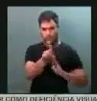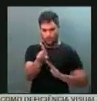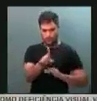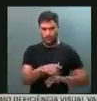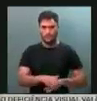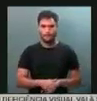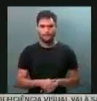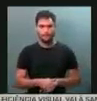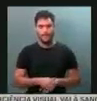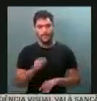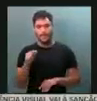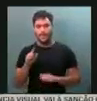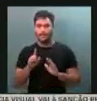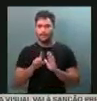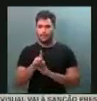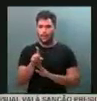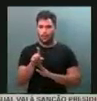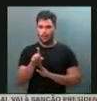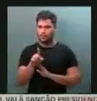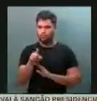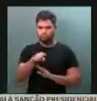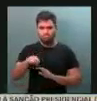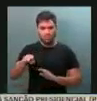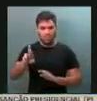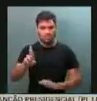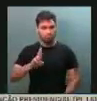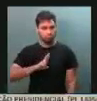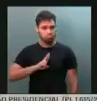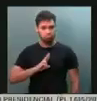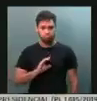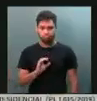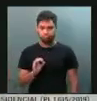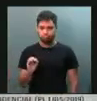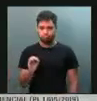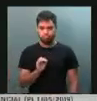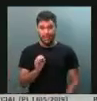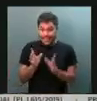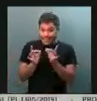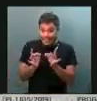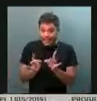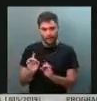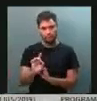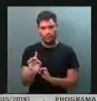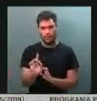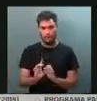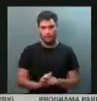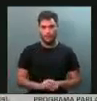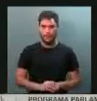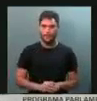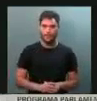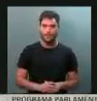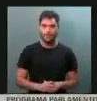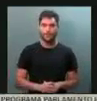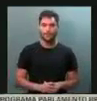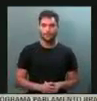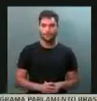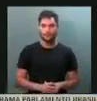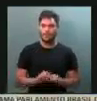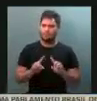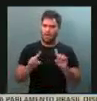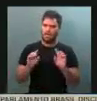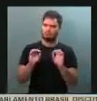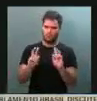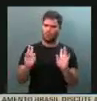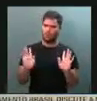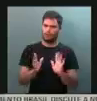e essa pergunta não foi respondida detalhadamente. Mas tudo bem,